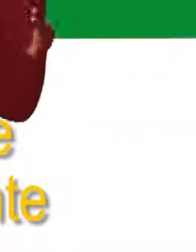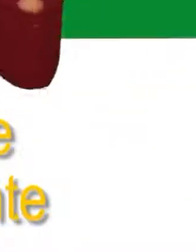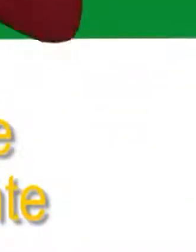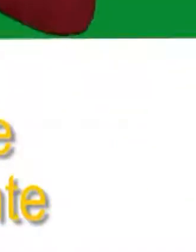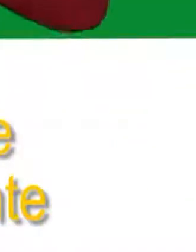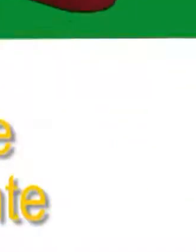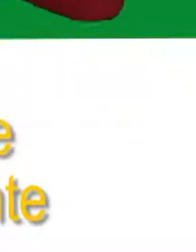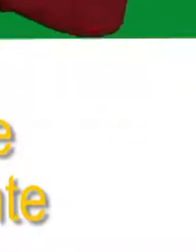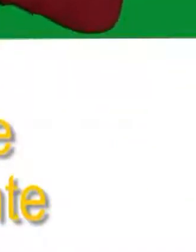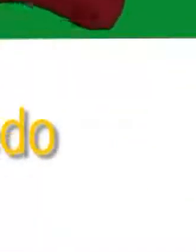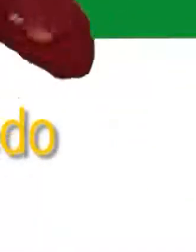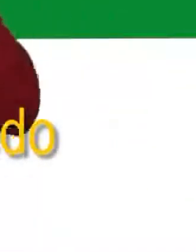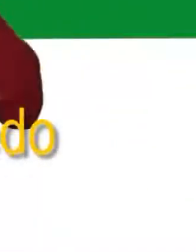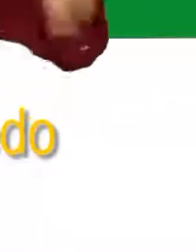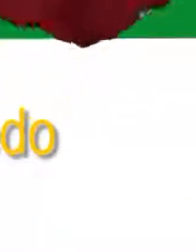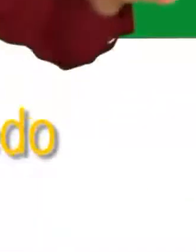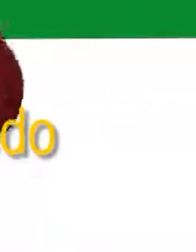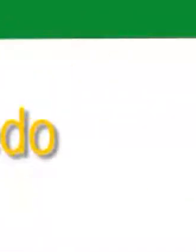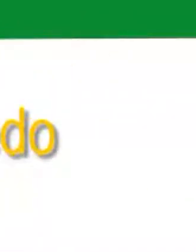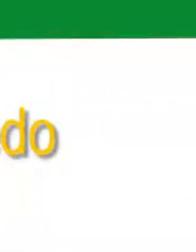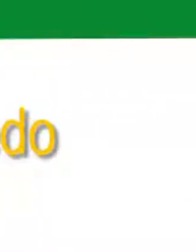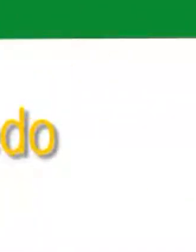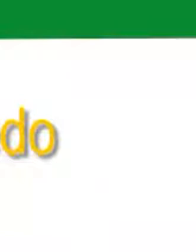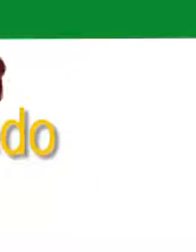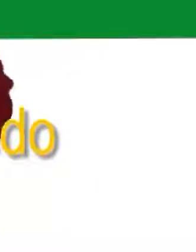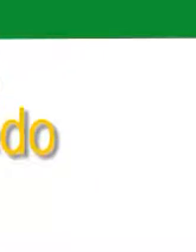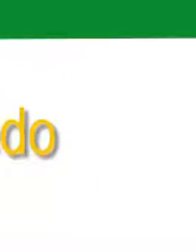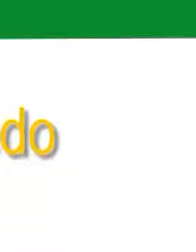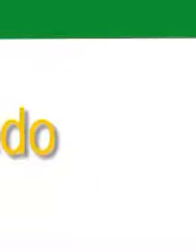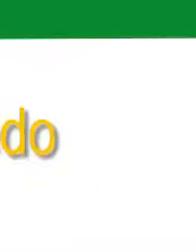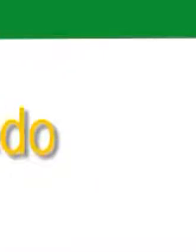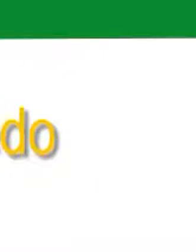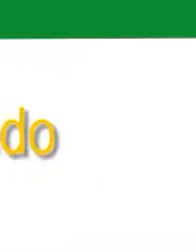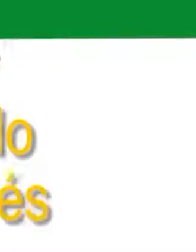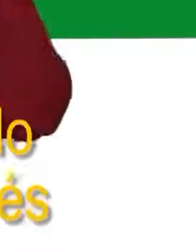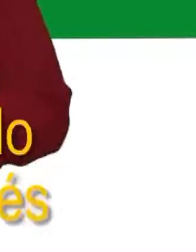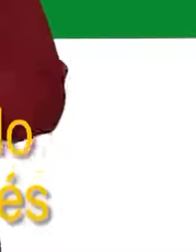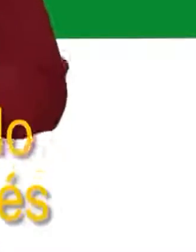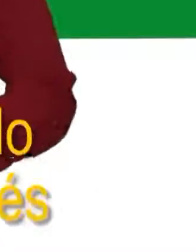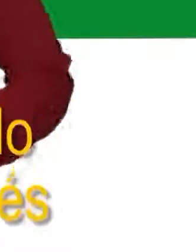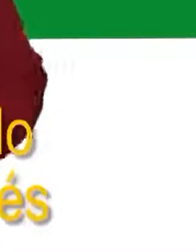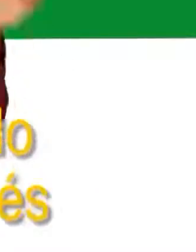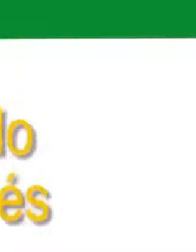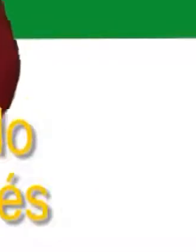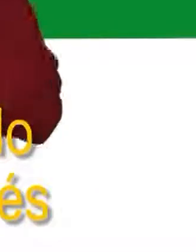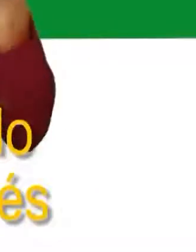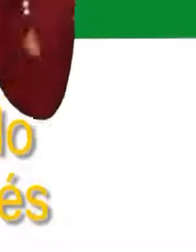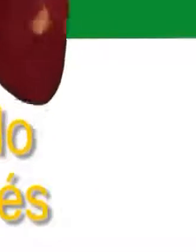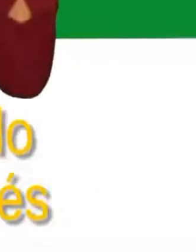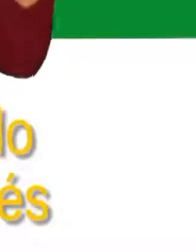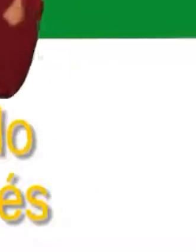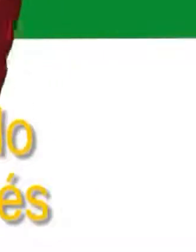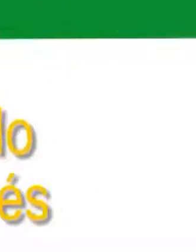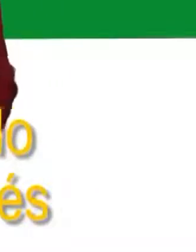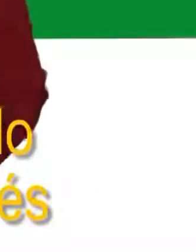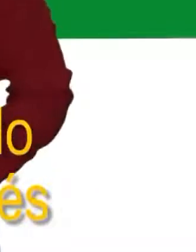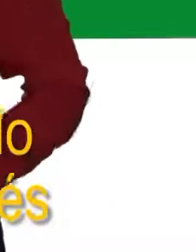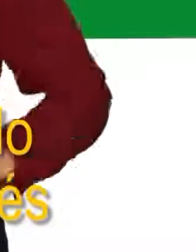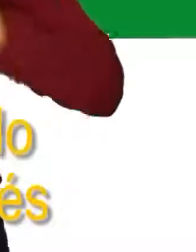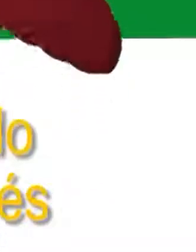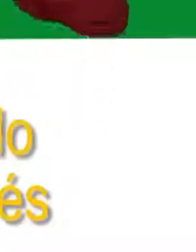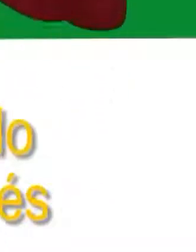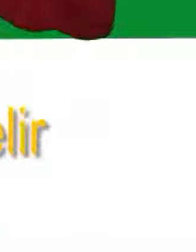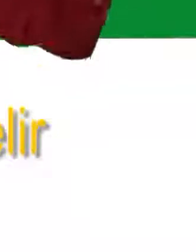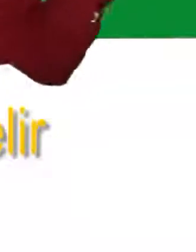triunfante, de floreça, vinhedo, exibido. Nas conquistas do bandeirante que